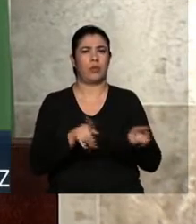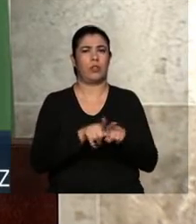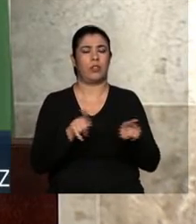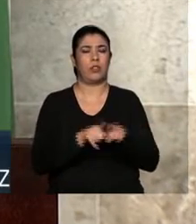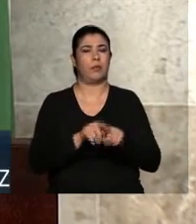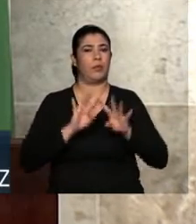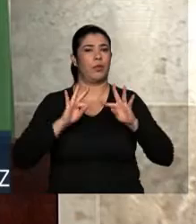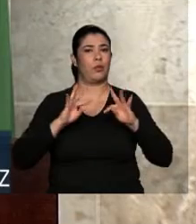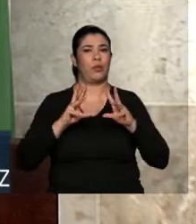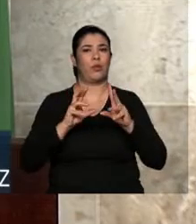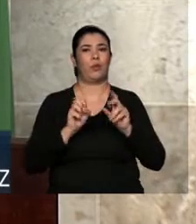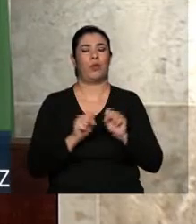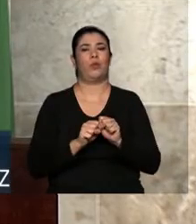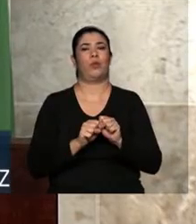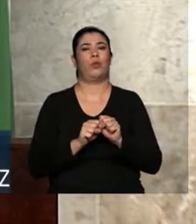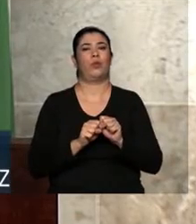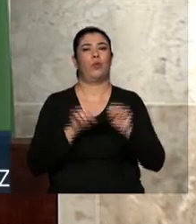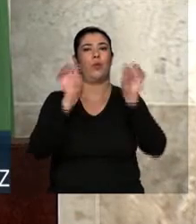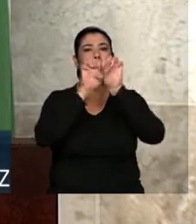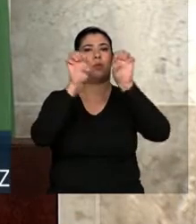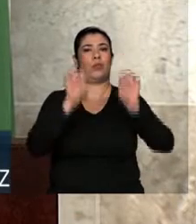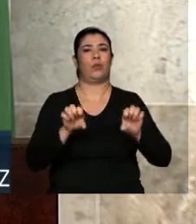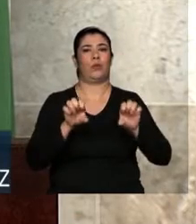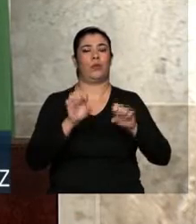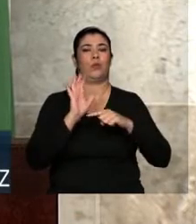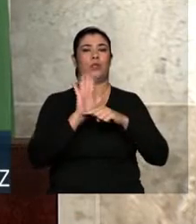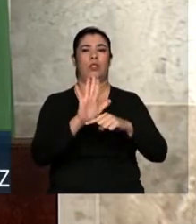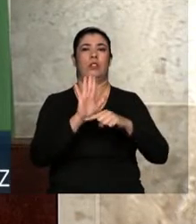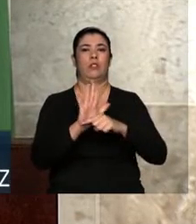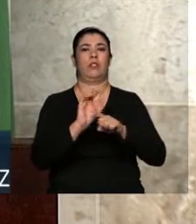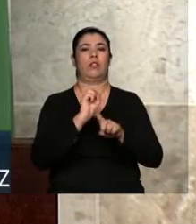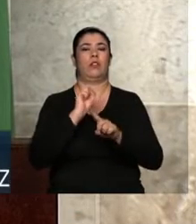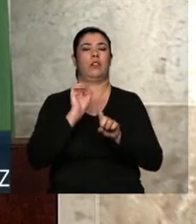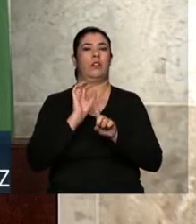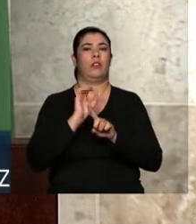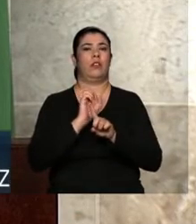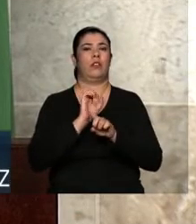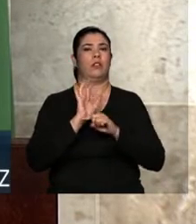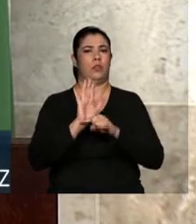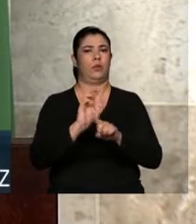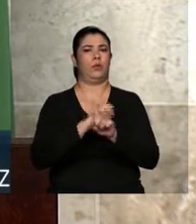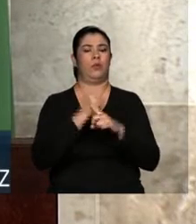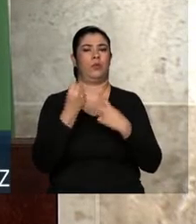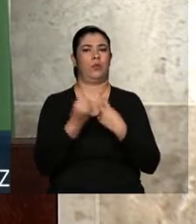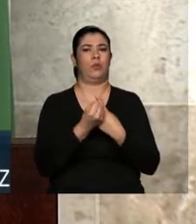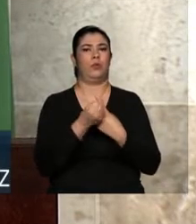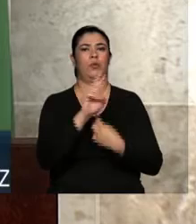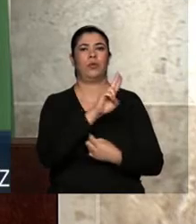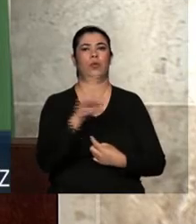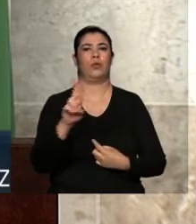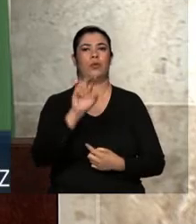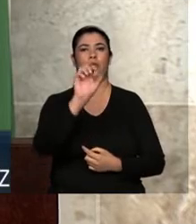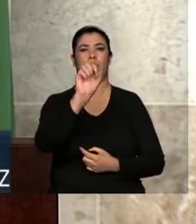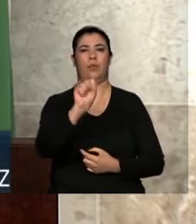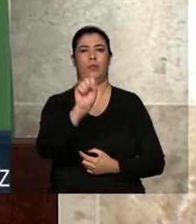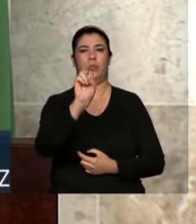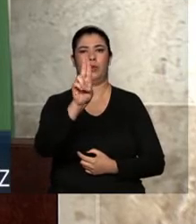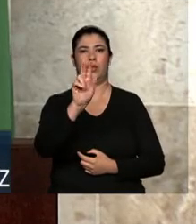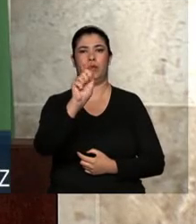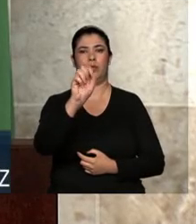sistema de assistência social que existe no país, os chamados SUAS,